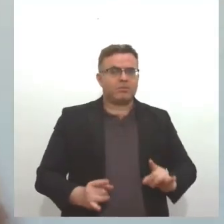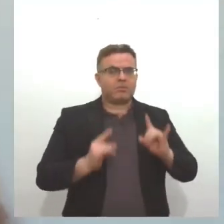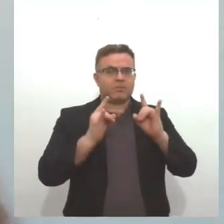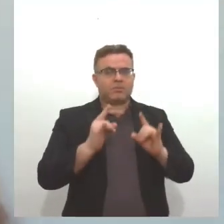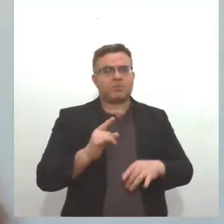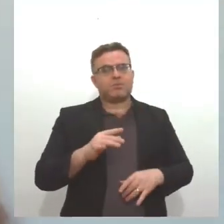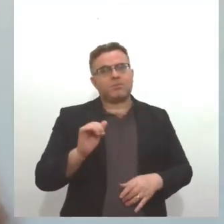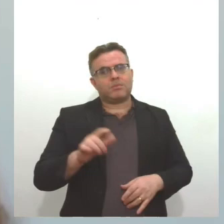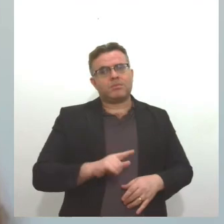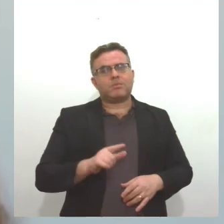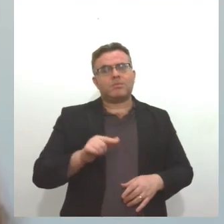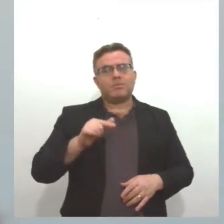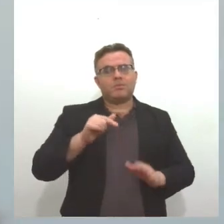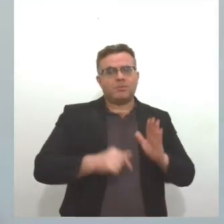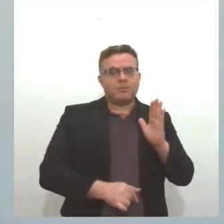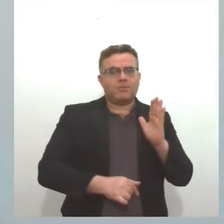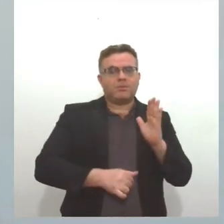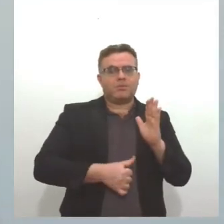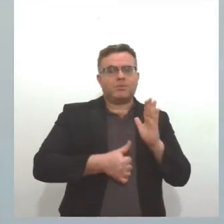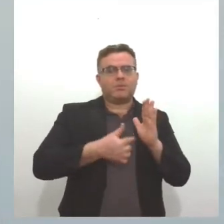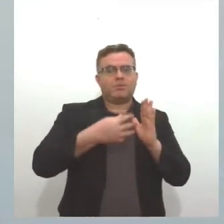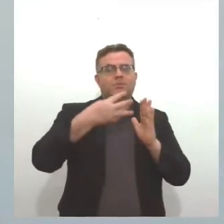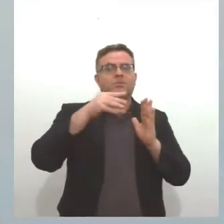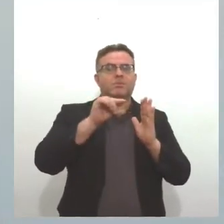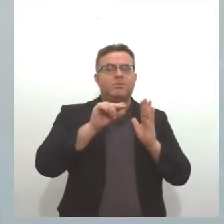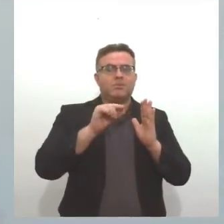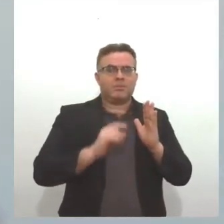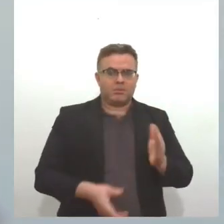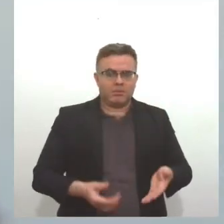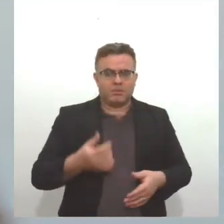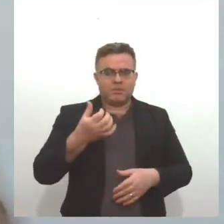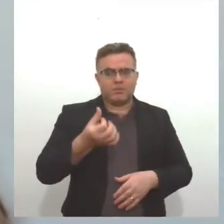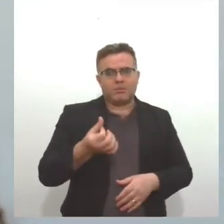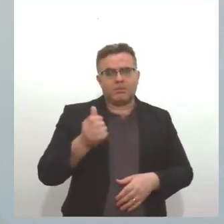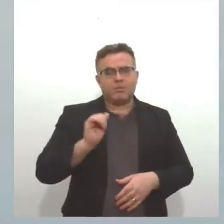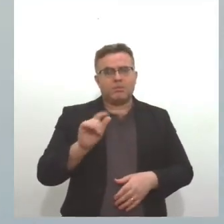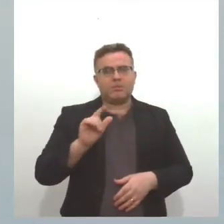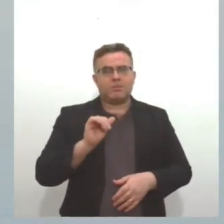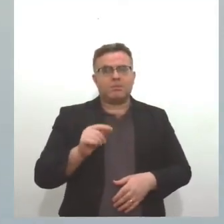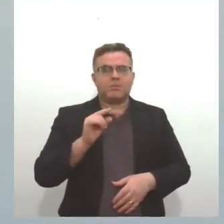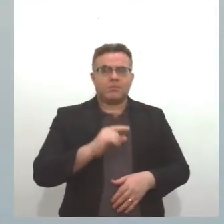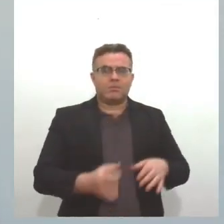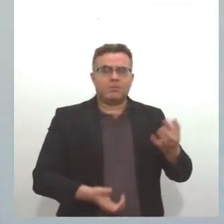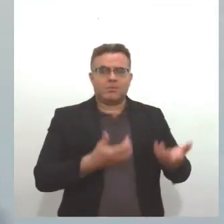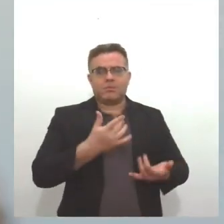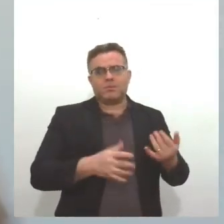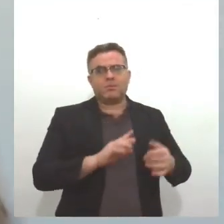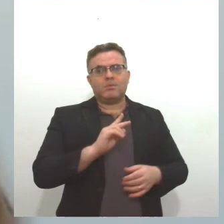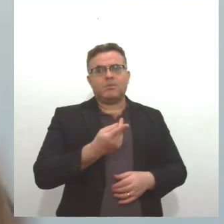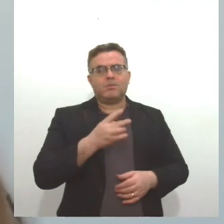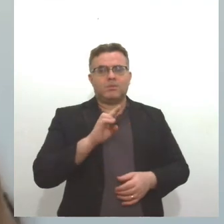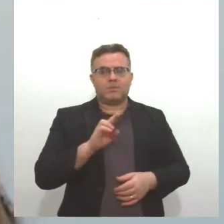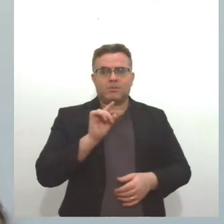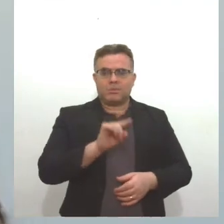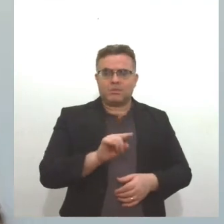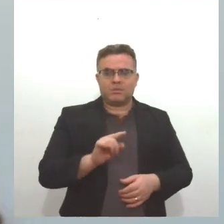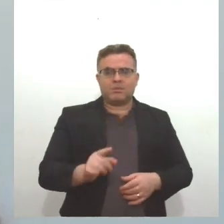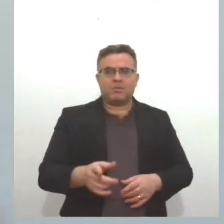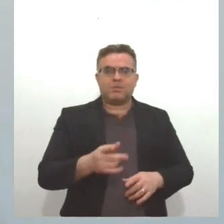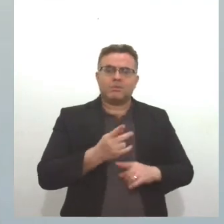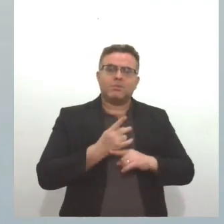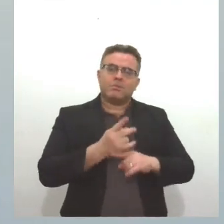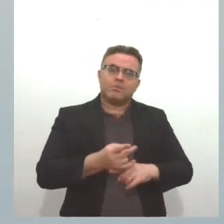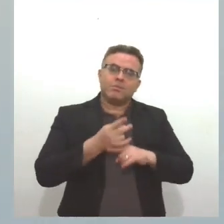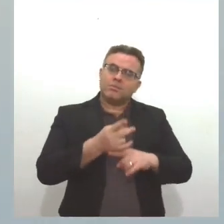7º andar. No próprio dia 16 de agosto, também tivemos a explosão do HU. Então, as pessoas estão procurando mais o Corpo de